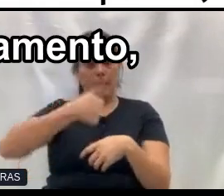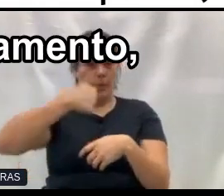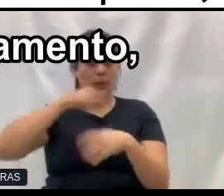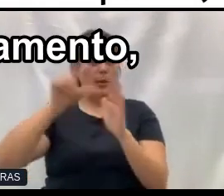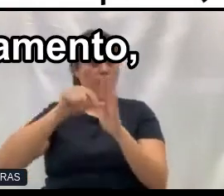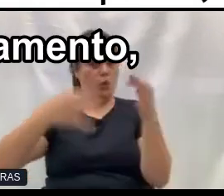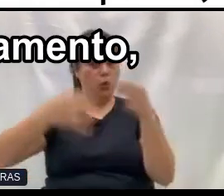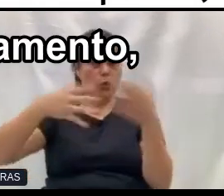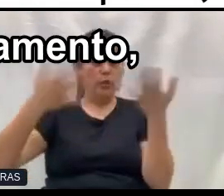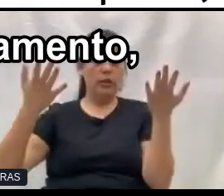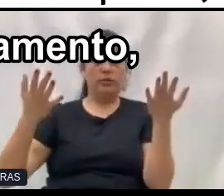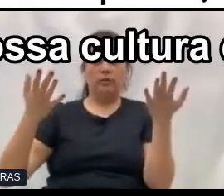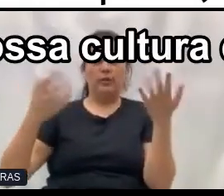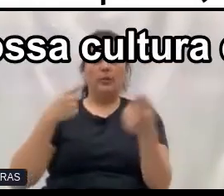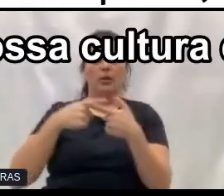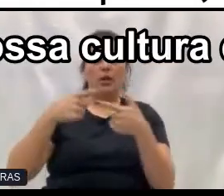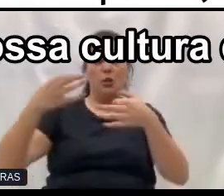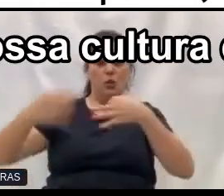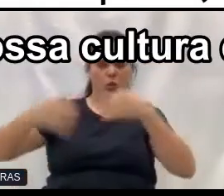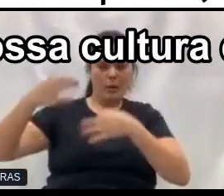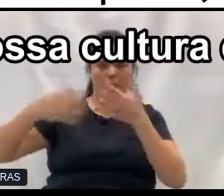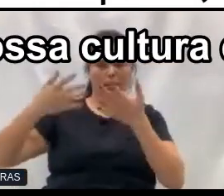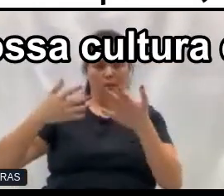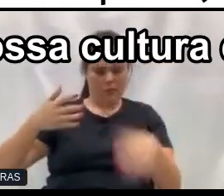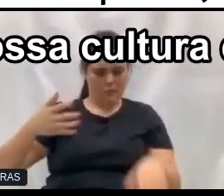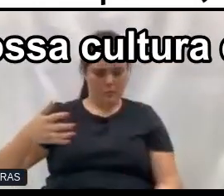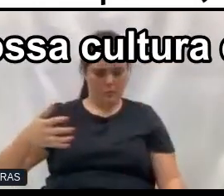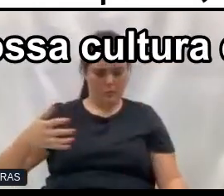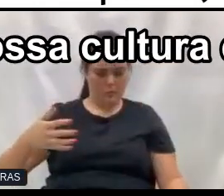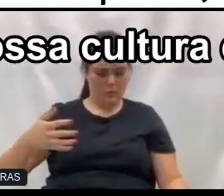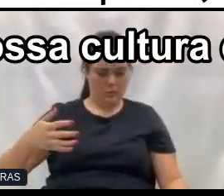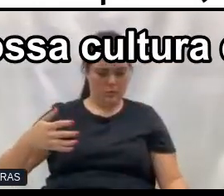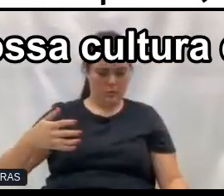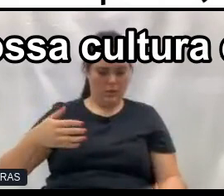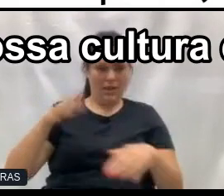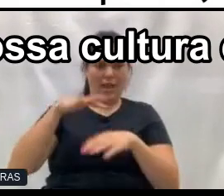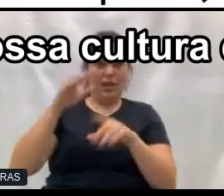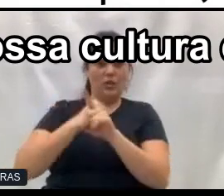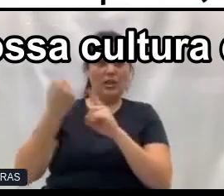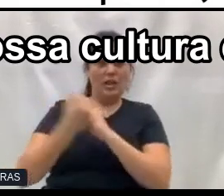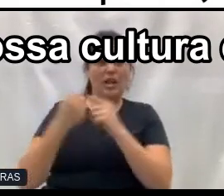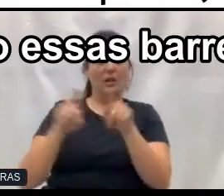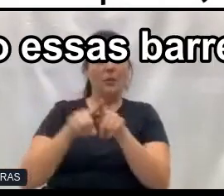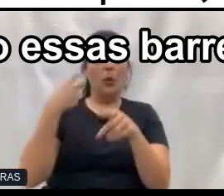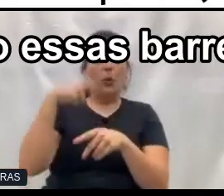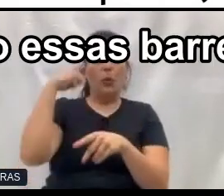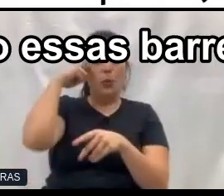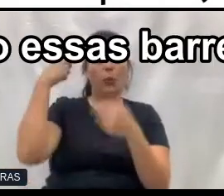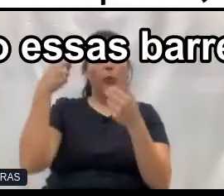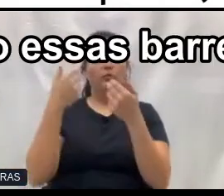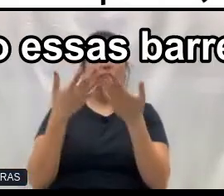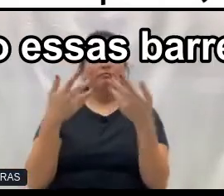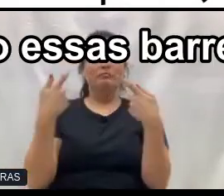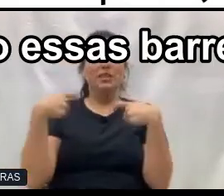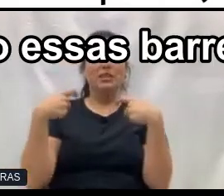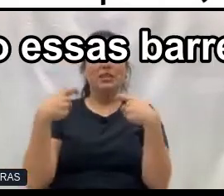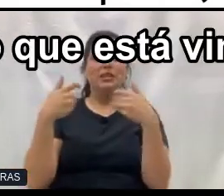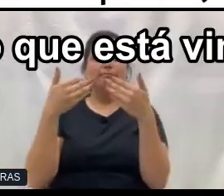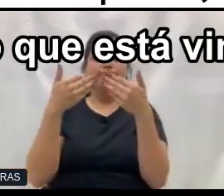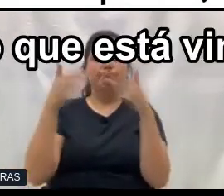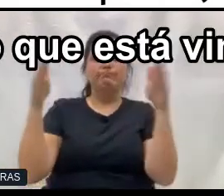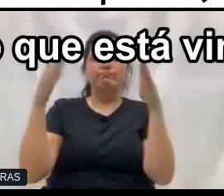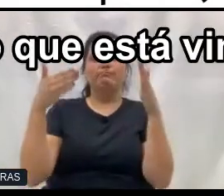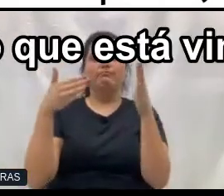né, porque o julgamento, isso vem do meio social, da nossa cultura e tudo mais, a gente tem quebrado essas barreiras,